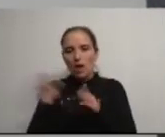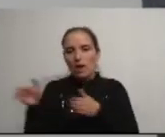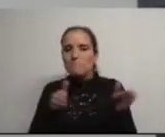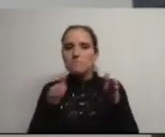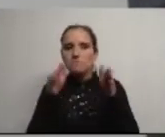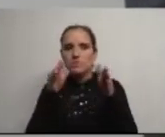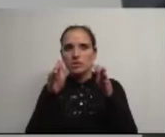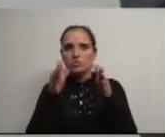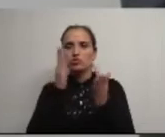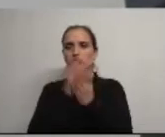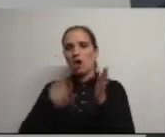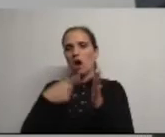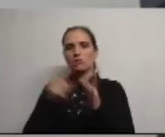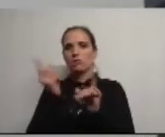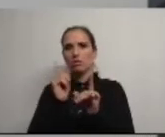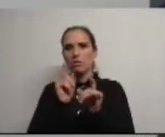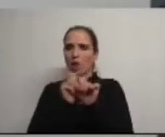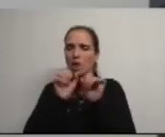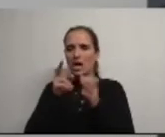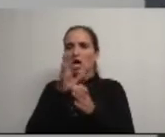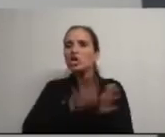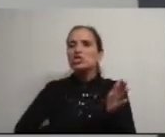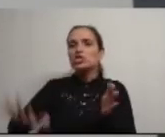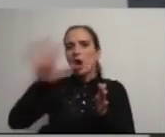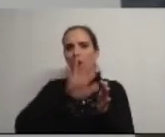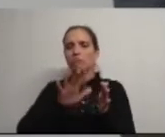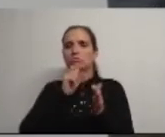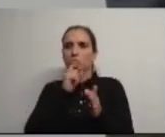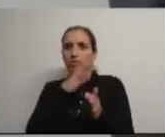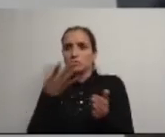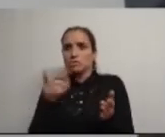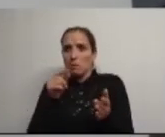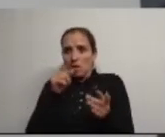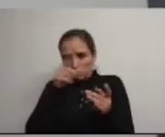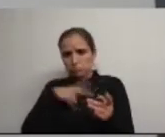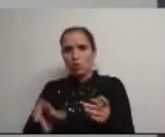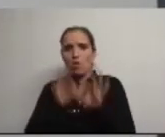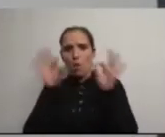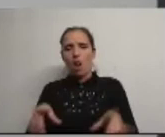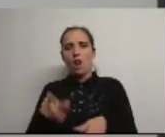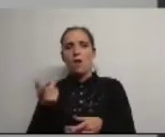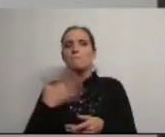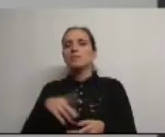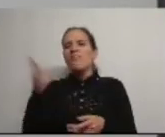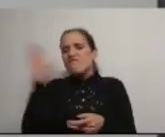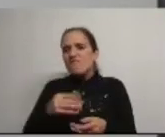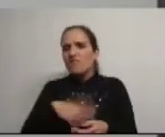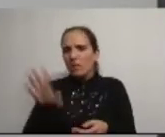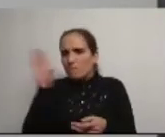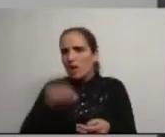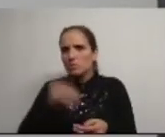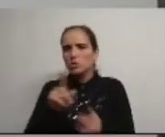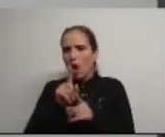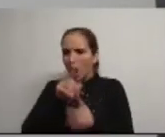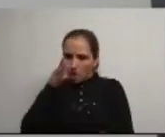em Águeda, mas também numa região, e, por que não dizê-lo, em Portugal. mas queremos ir mais longe e queremos